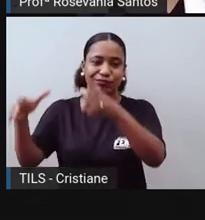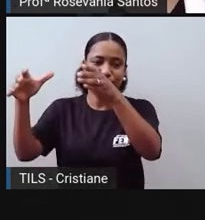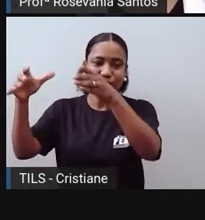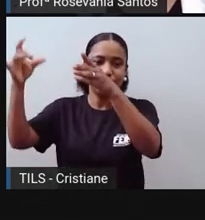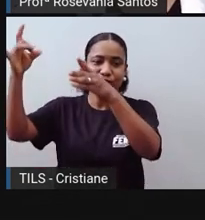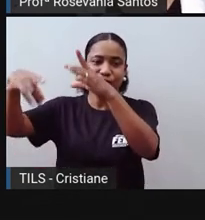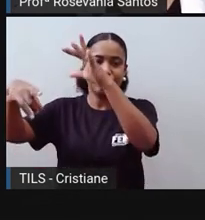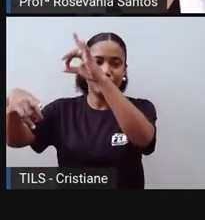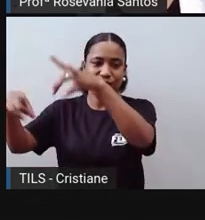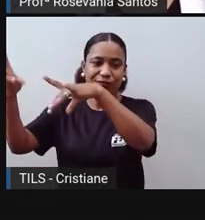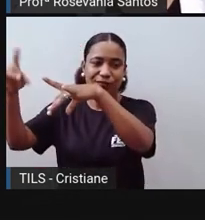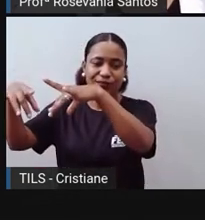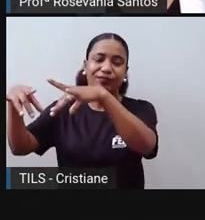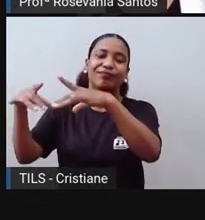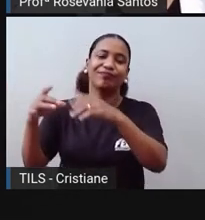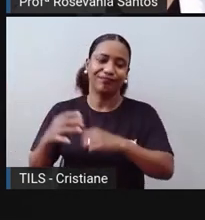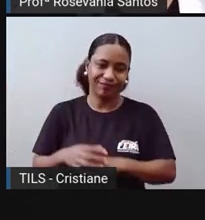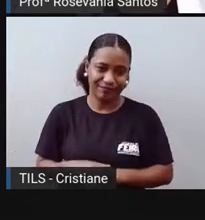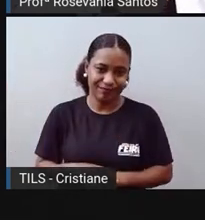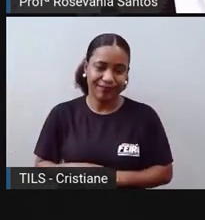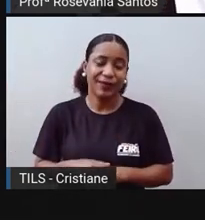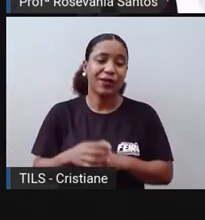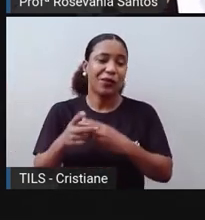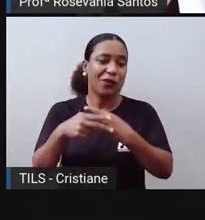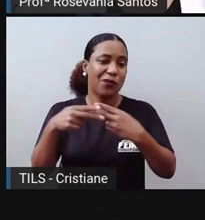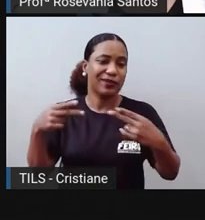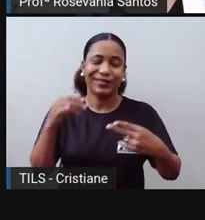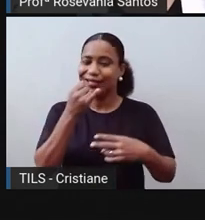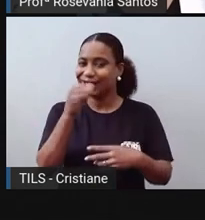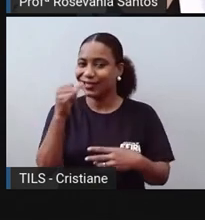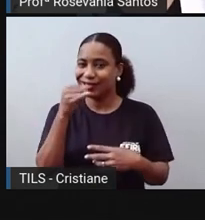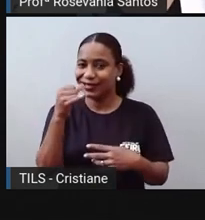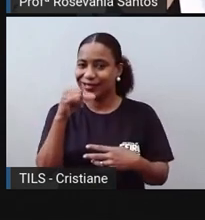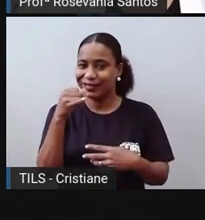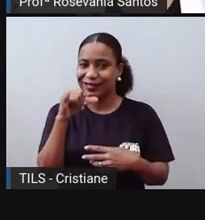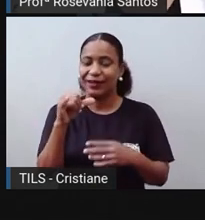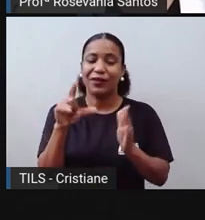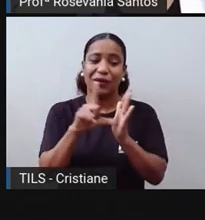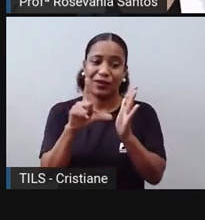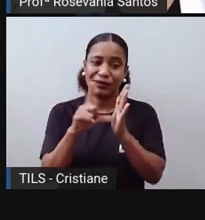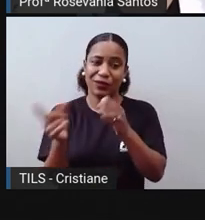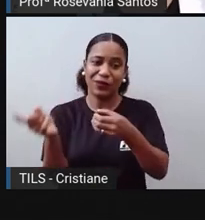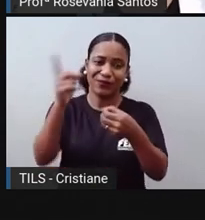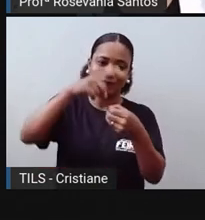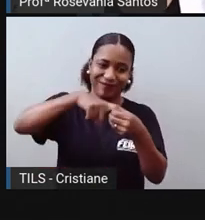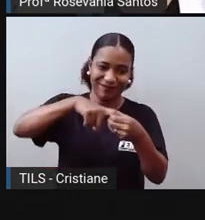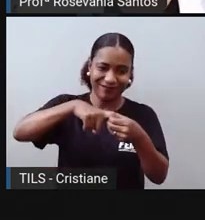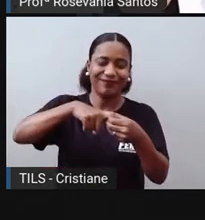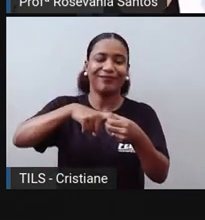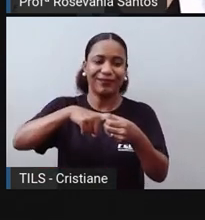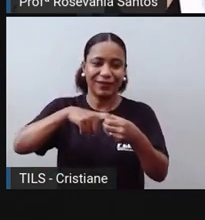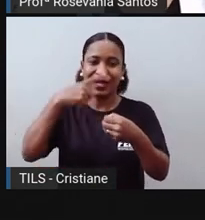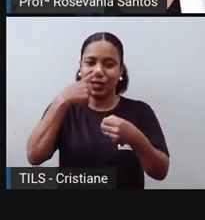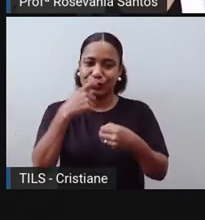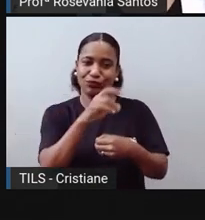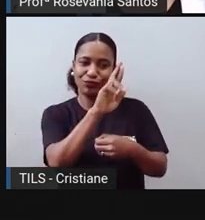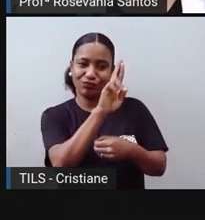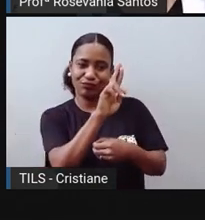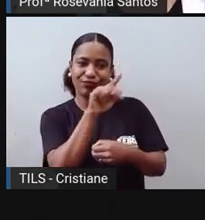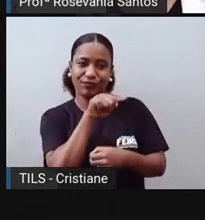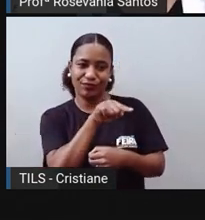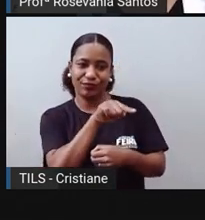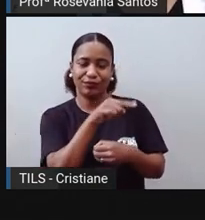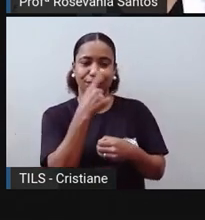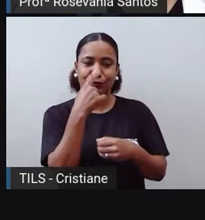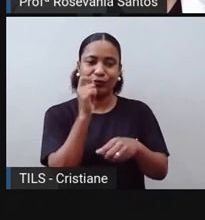apropriados, né, a maioria desses produtos, eles passam por logística revensa, volta para o seu produtor para que dê um